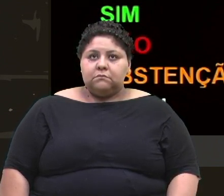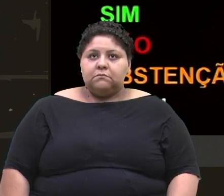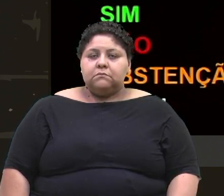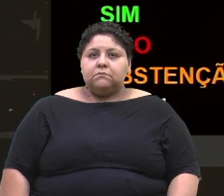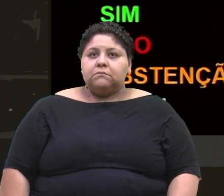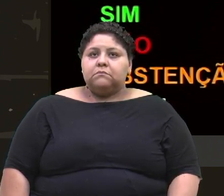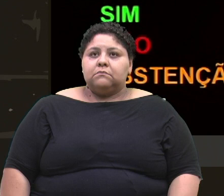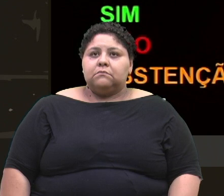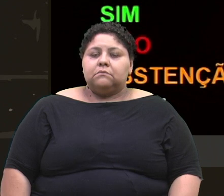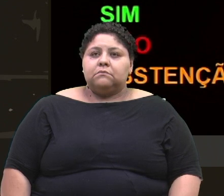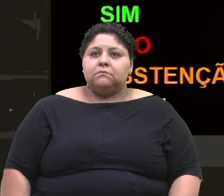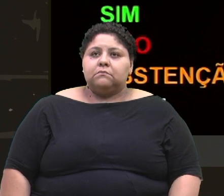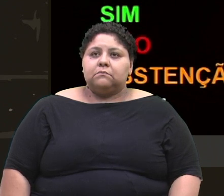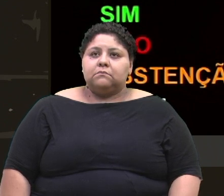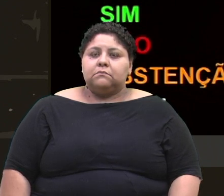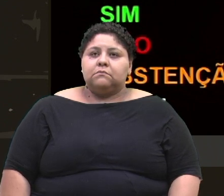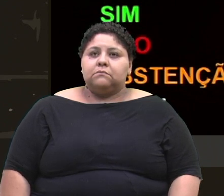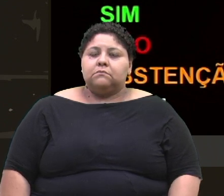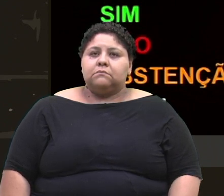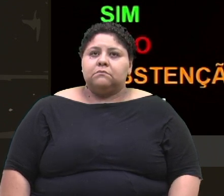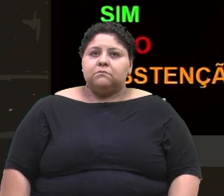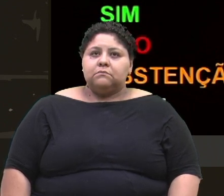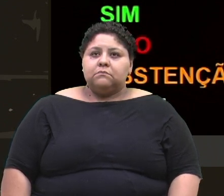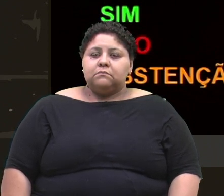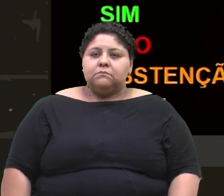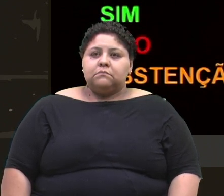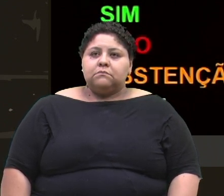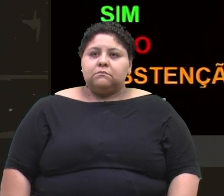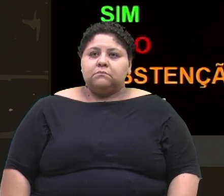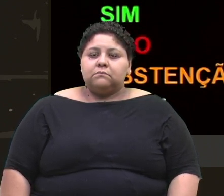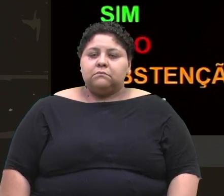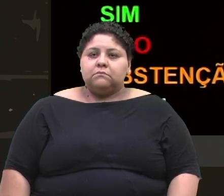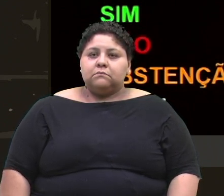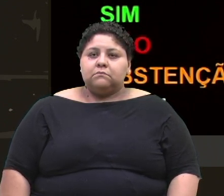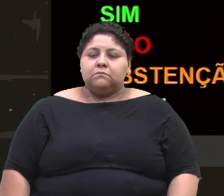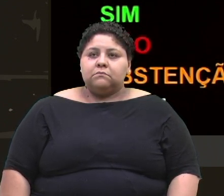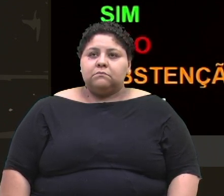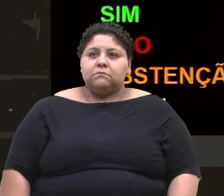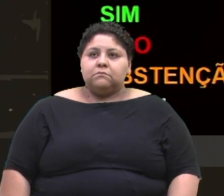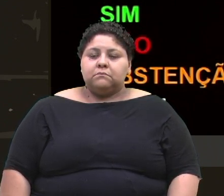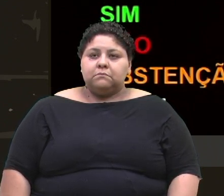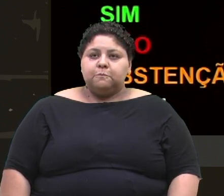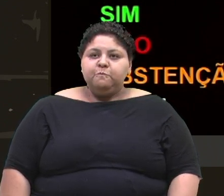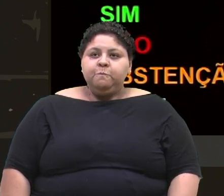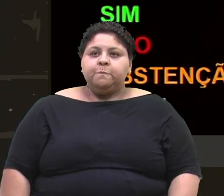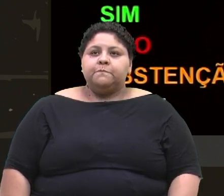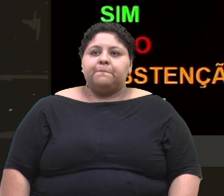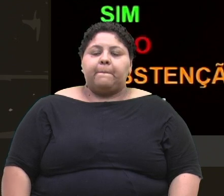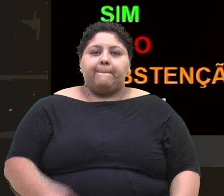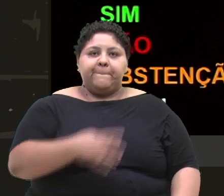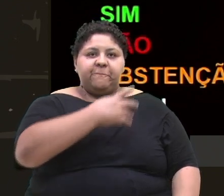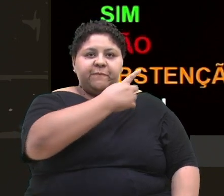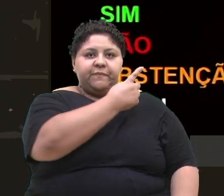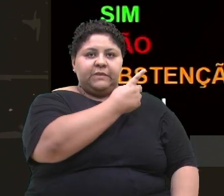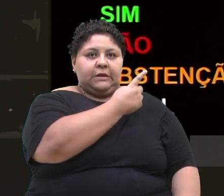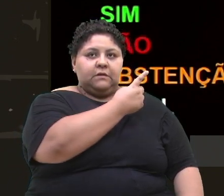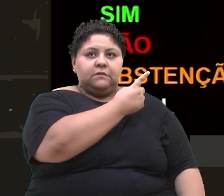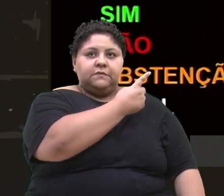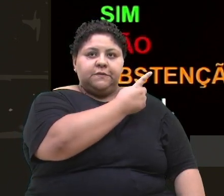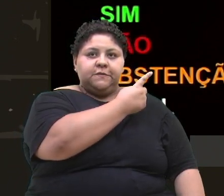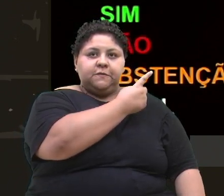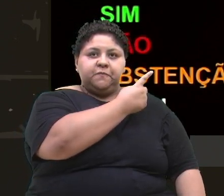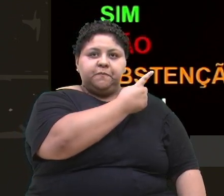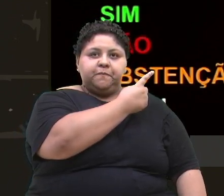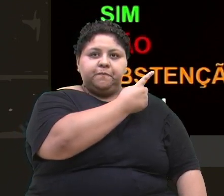Voto sim, presidente. Lucas Dio vota sim. Voto sim, senhor presidente. Marisol